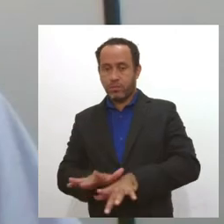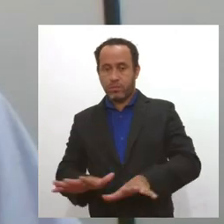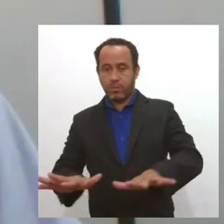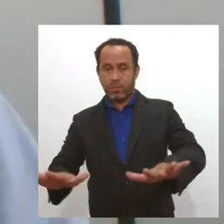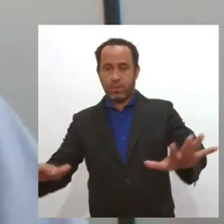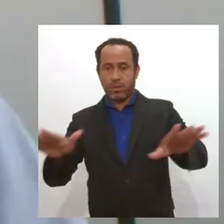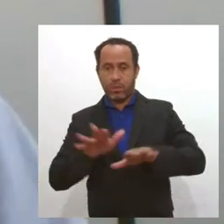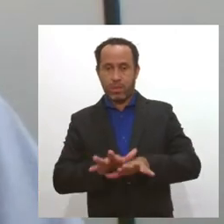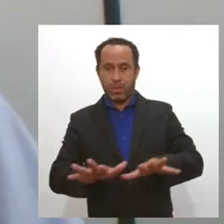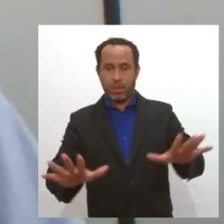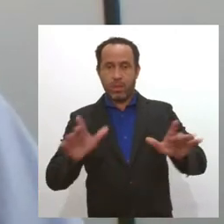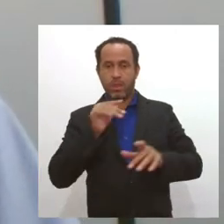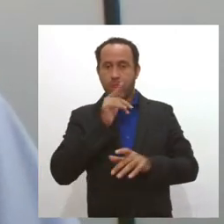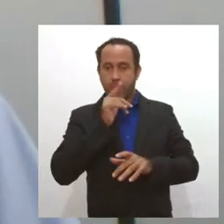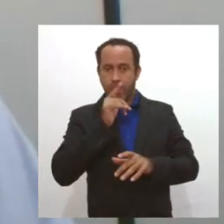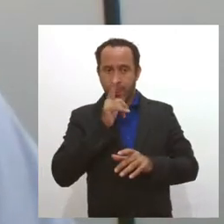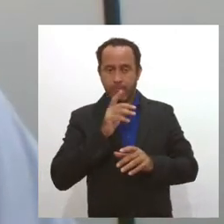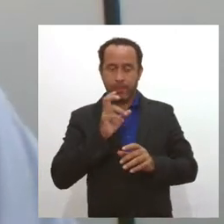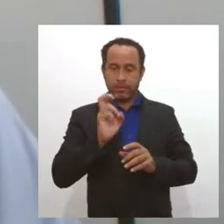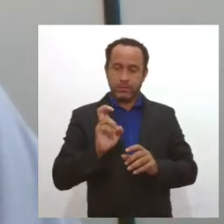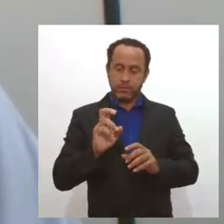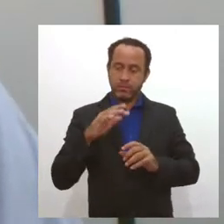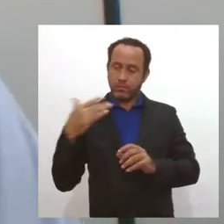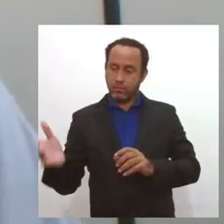um lado e cinco para o outro.